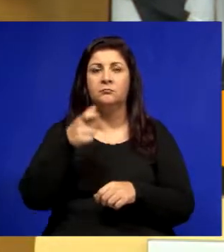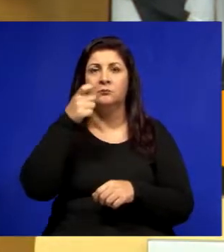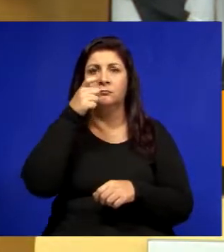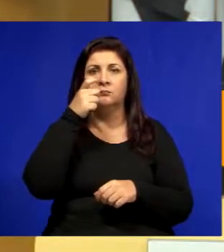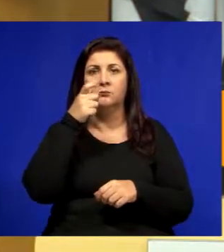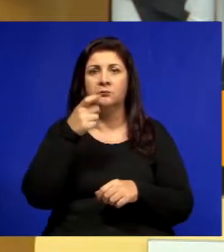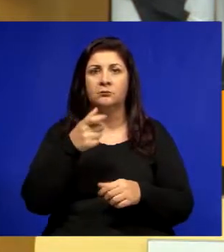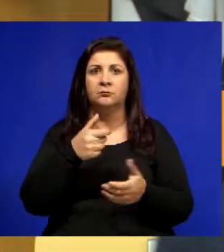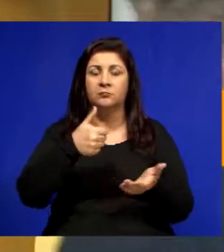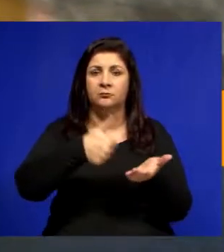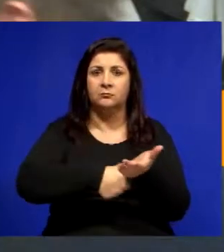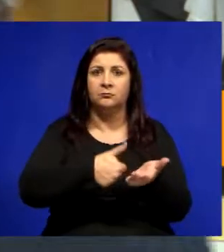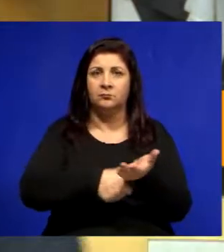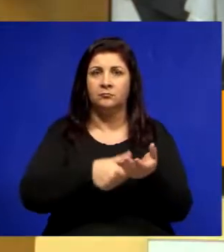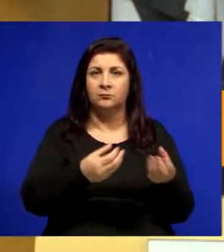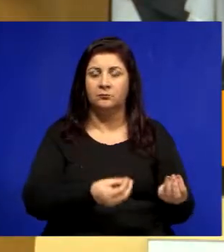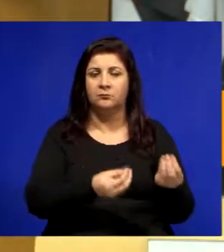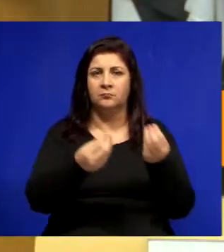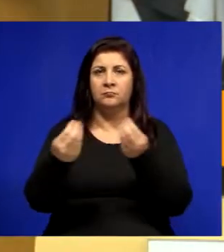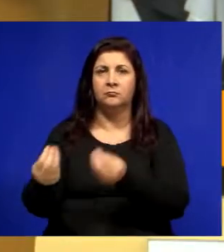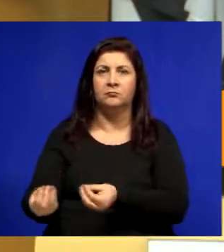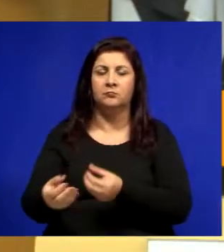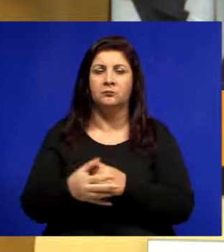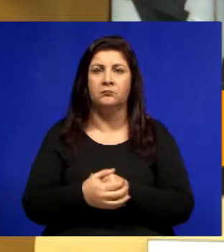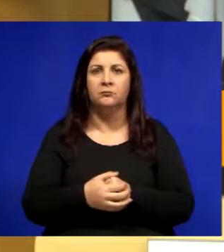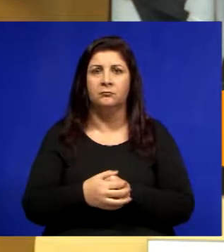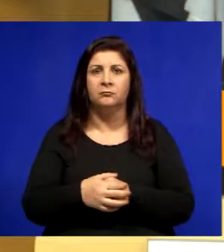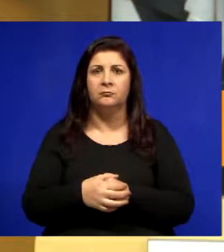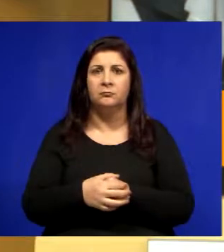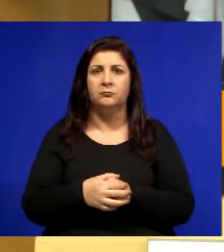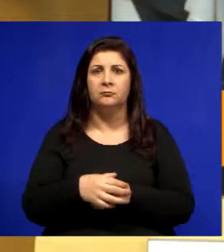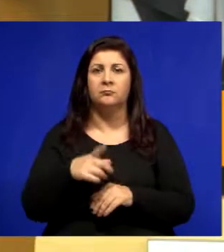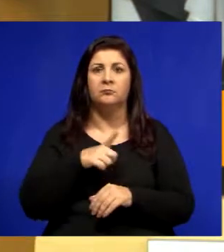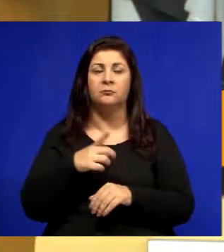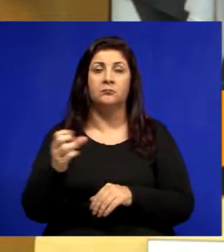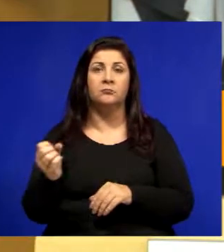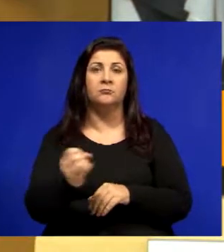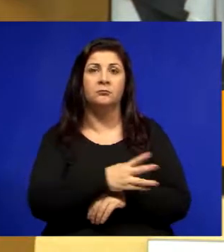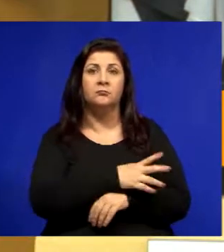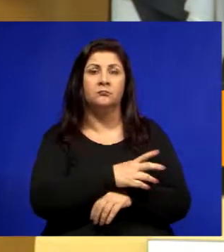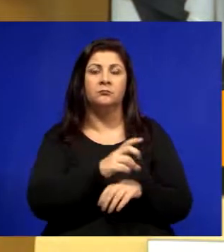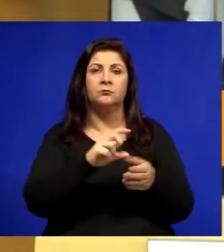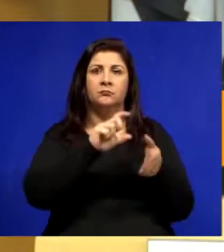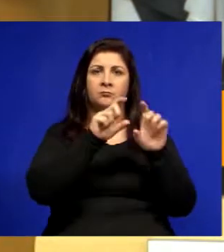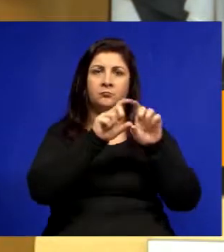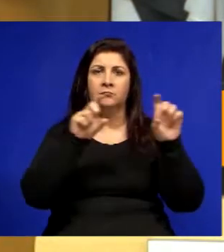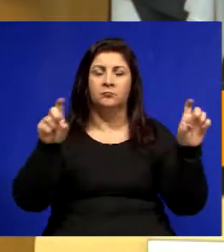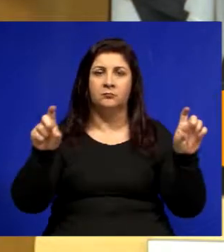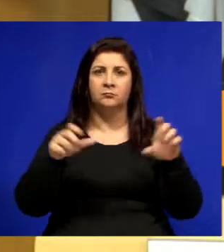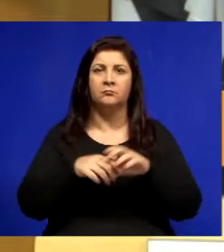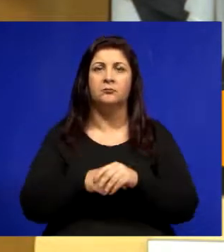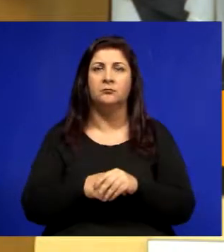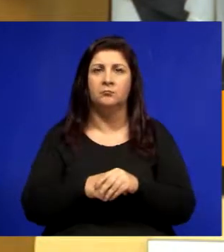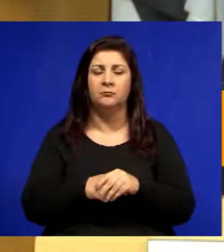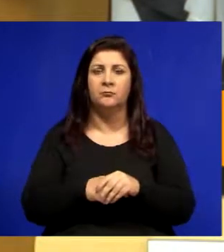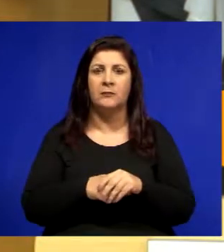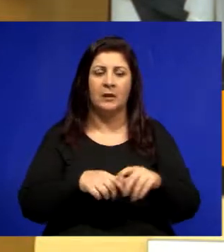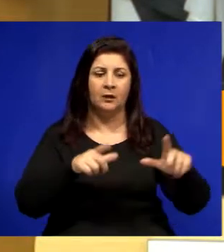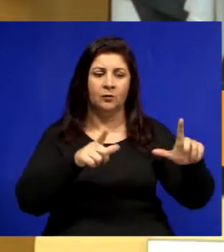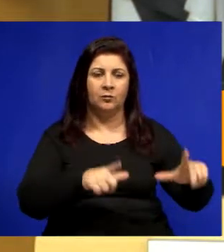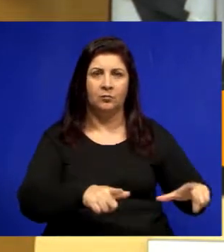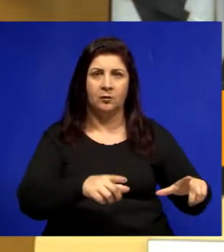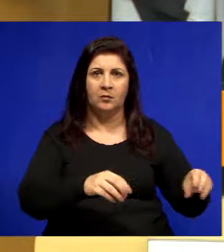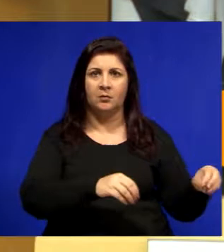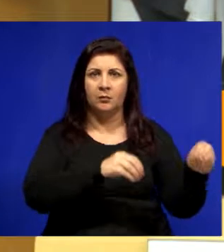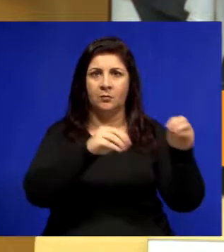devolução do registro de imóveis contendo assim um novo memorial descritivo da área a ser desafetada da